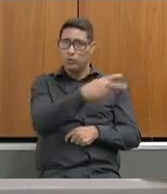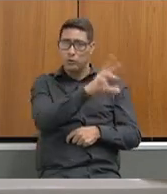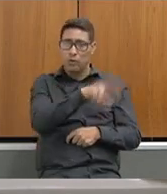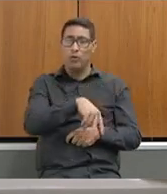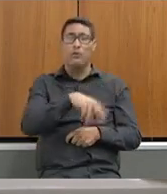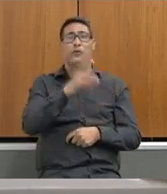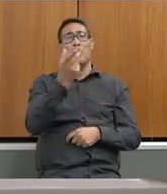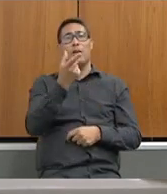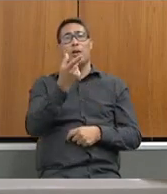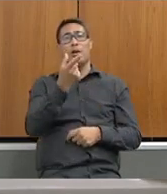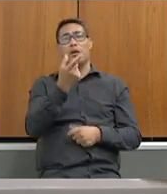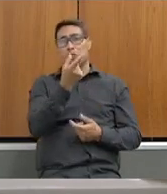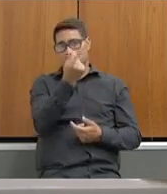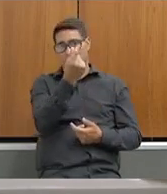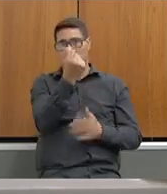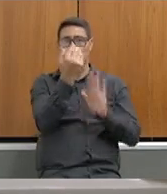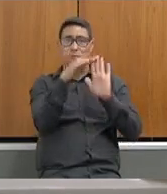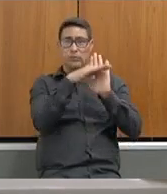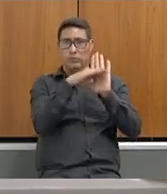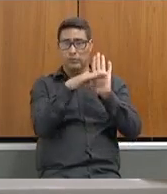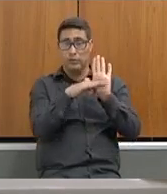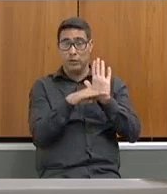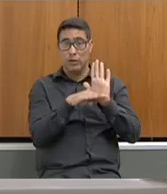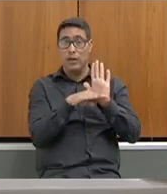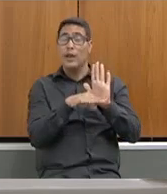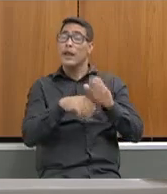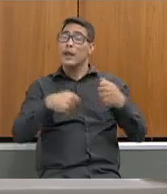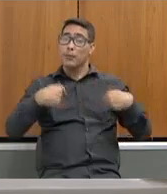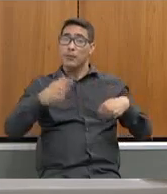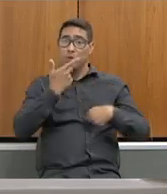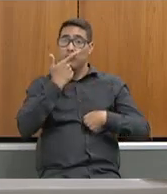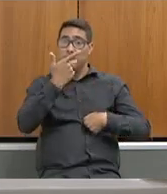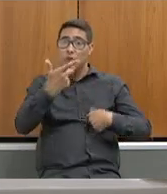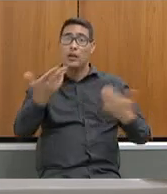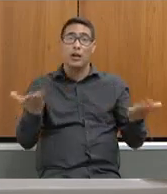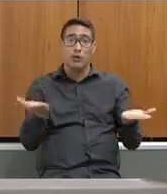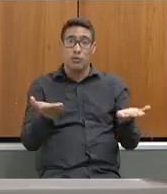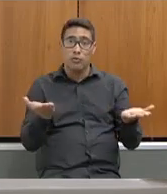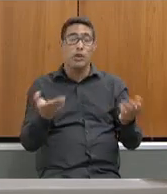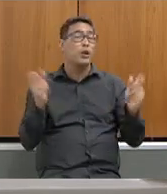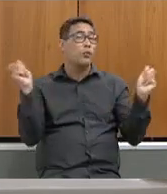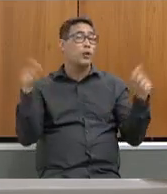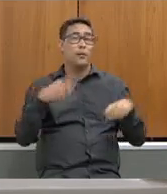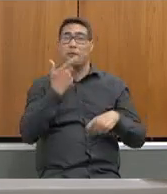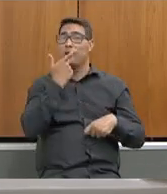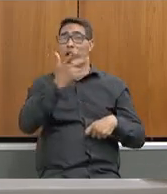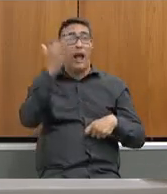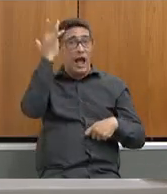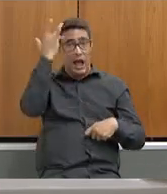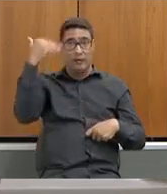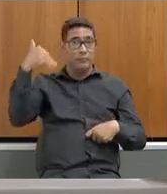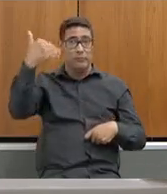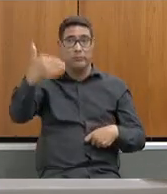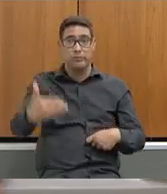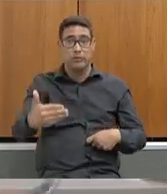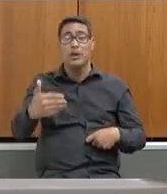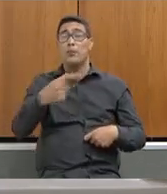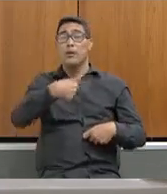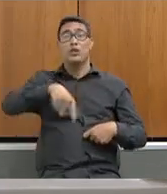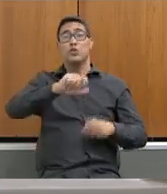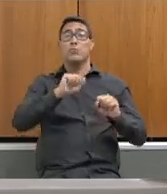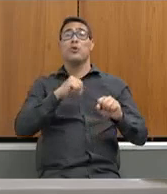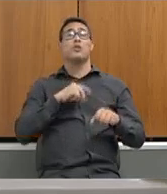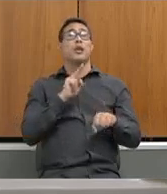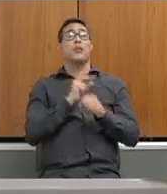e tal. Eu posso falar de hoje, eu não vou falar de amanhã, porque, senão, eu vou criar uma expectativa nessa rede, às vezes, que vai ser